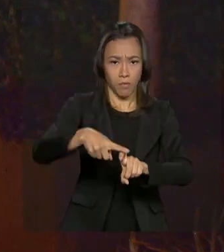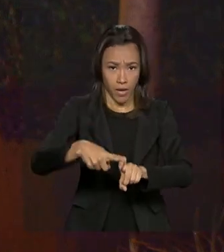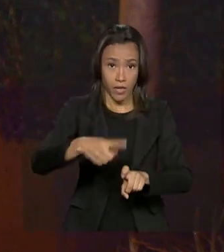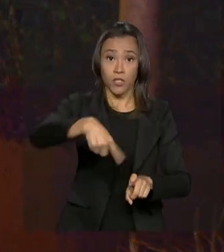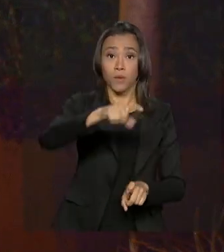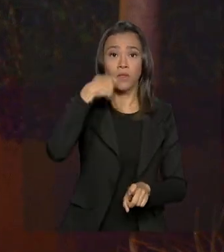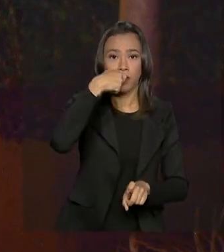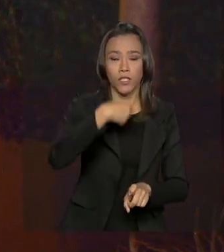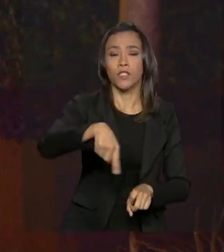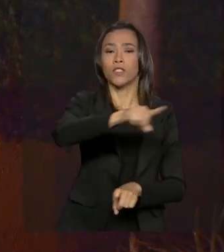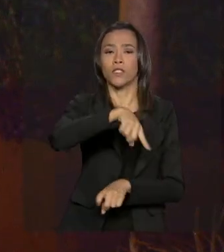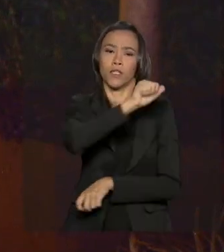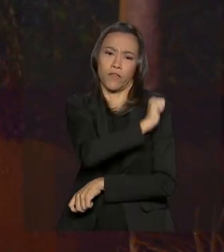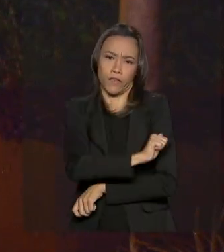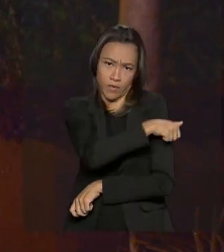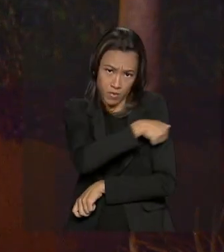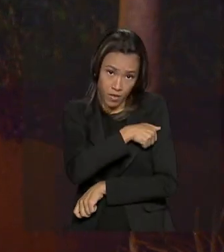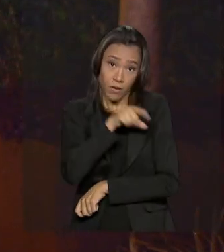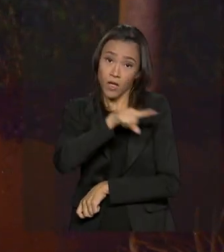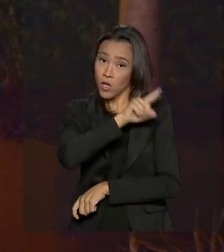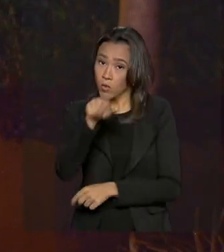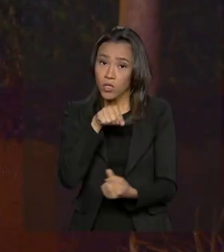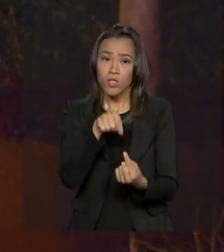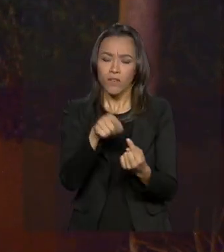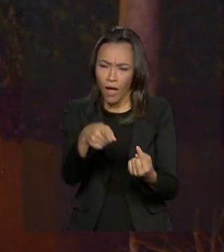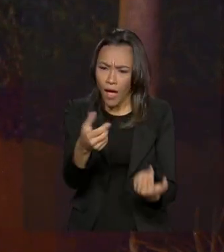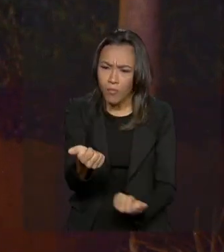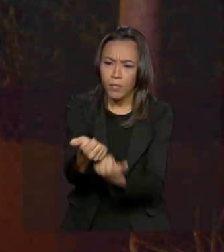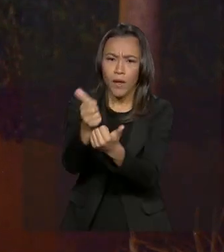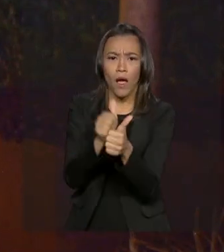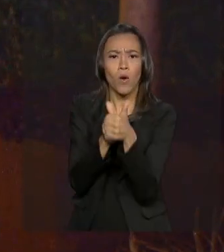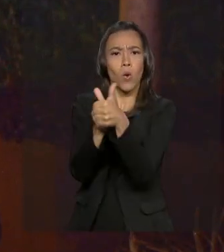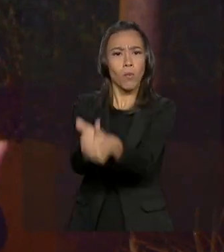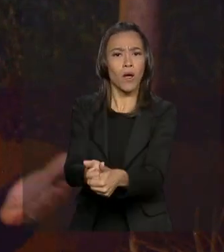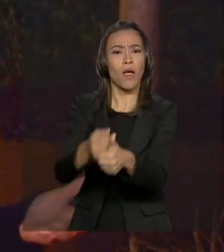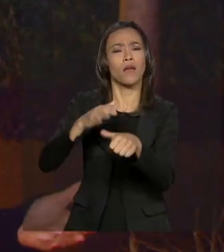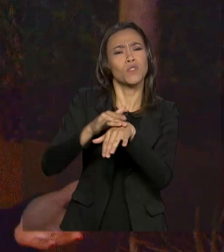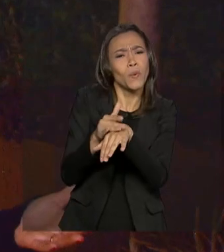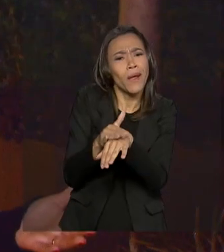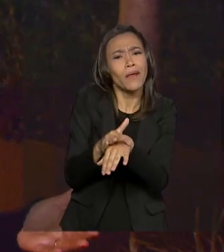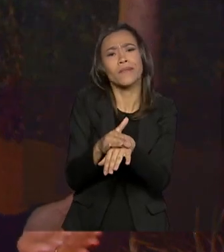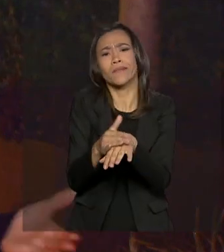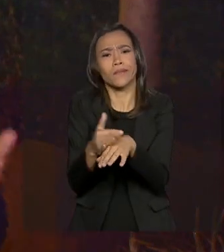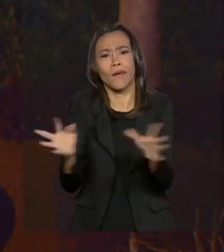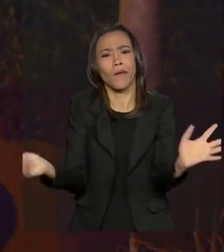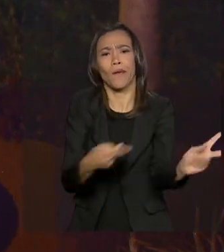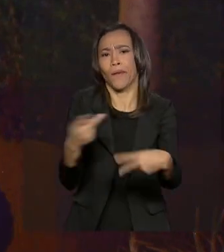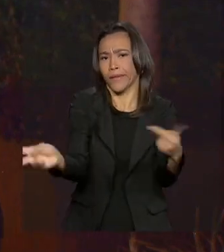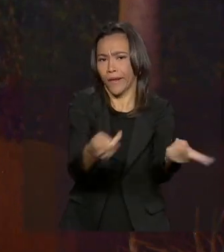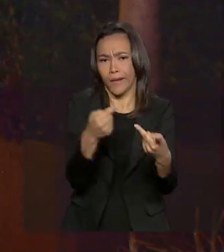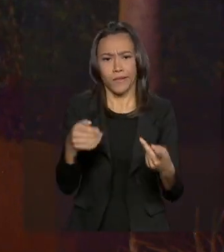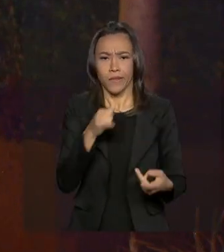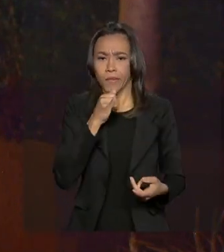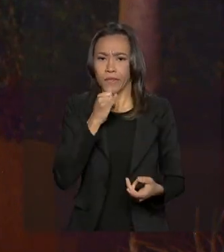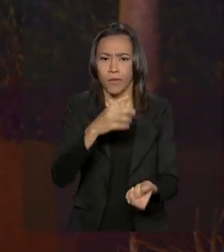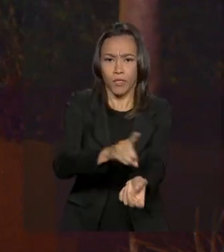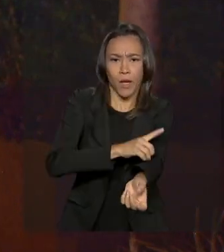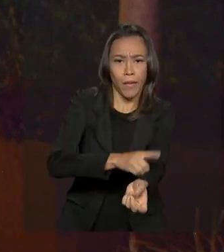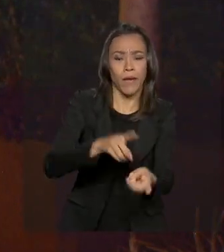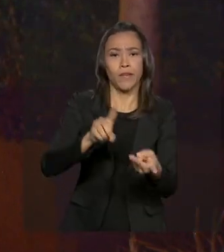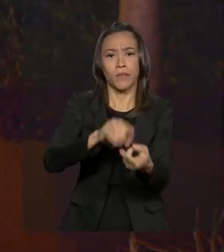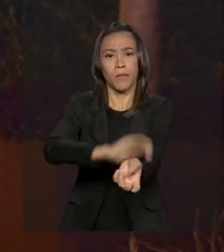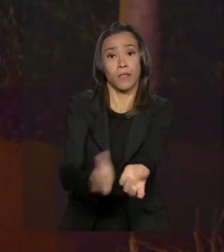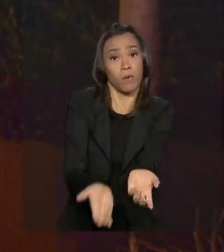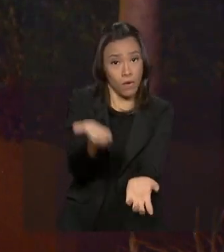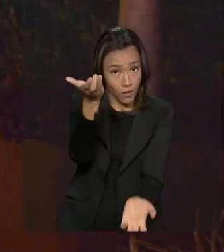dentistas que devem atuar na prevenção e no acompanhamento de doenças comuns entre os brasileiros, como diabetes e hipertensão.